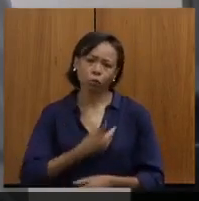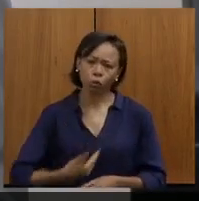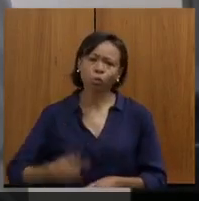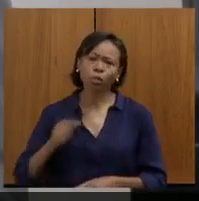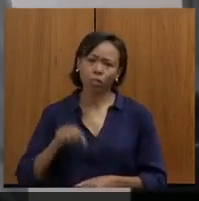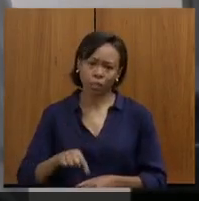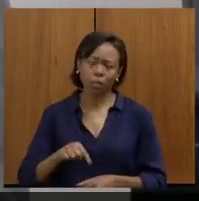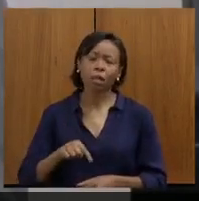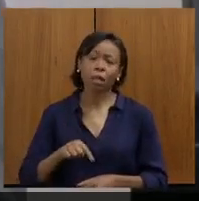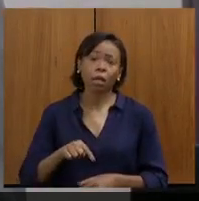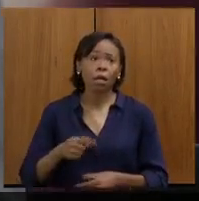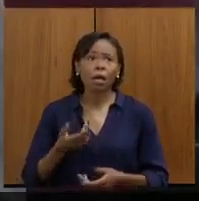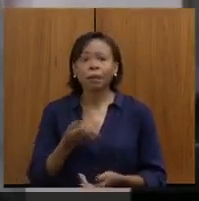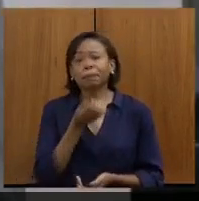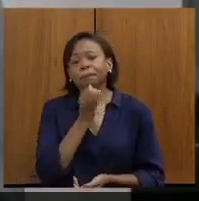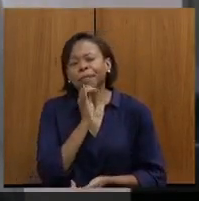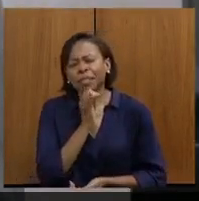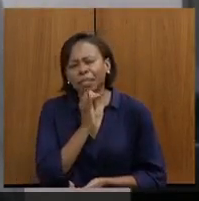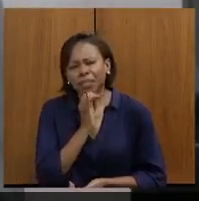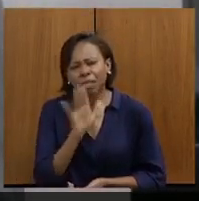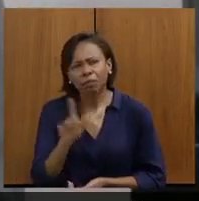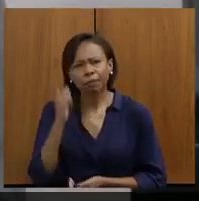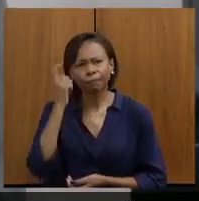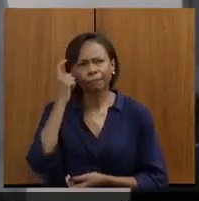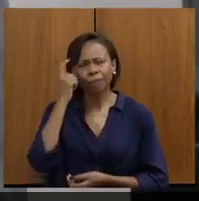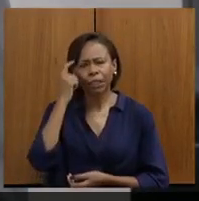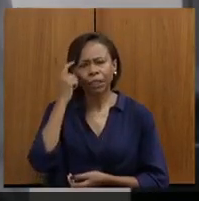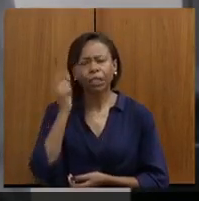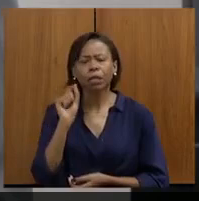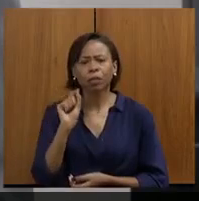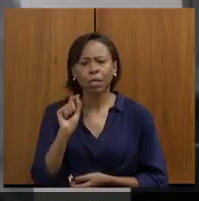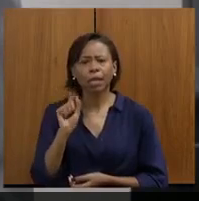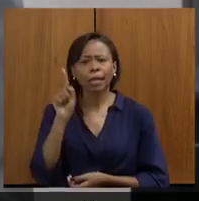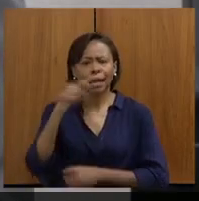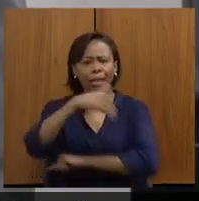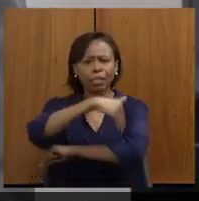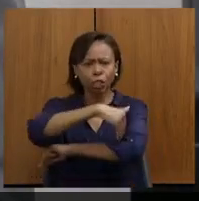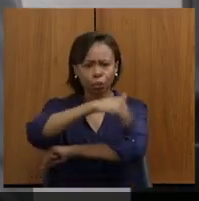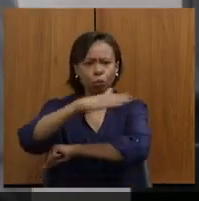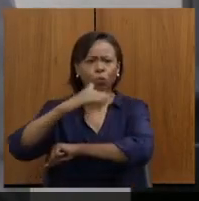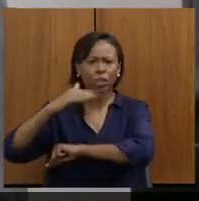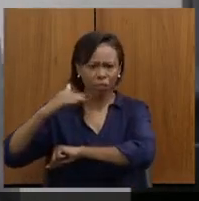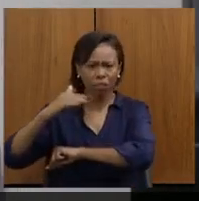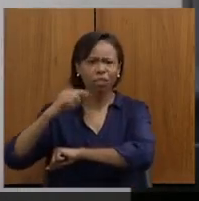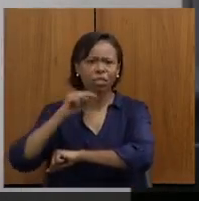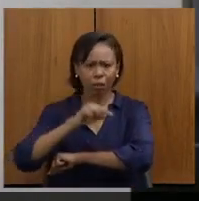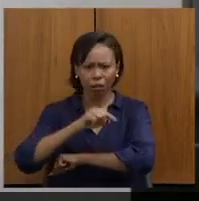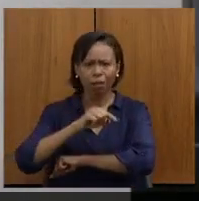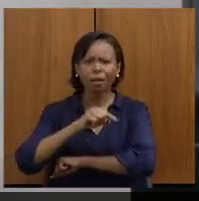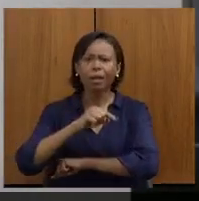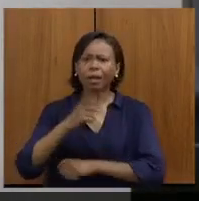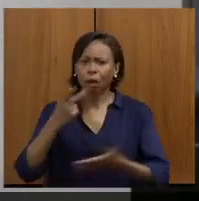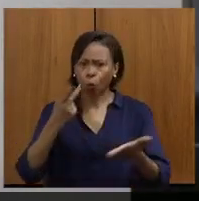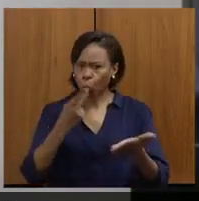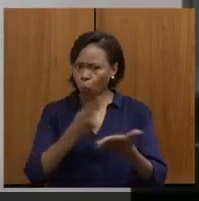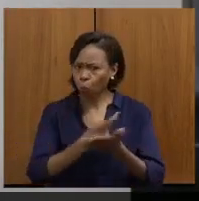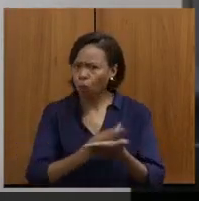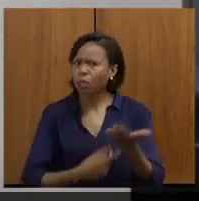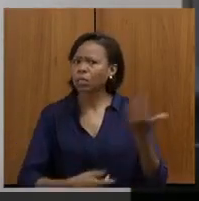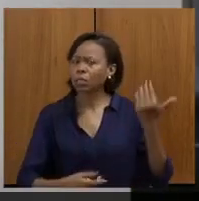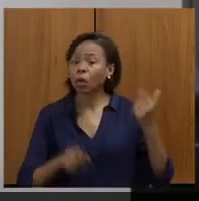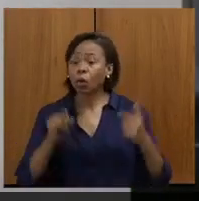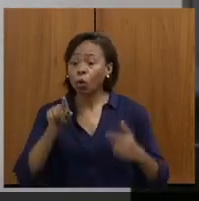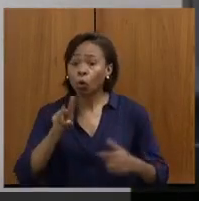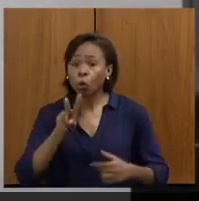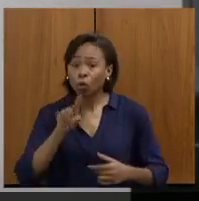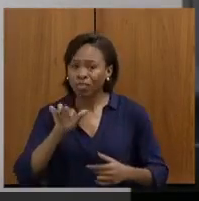atendido, por exemplo, vamos pensar em Brumadinho mesmo, que se envolveu, Virgílio, a